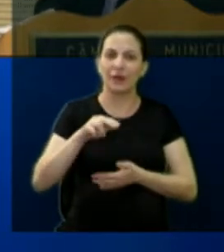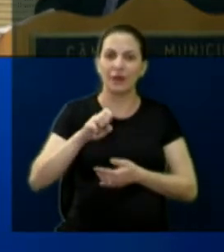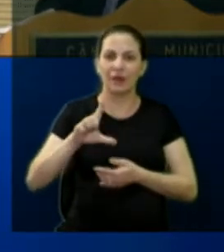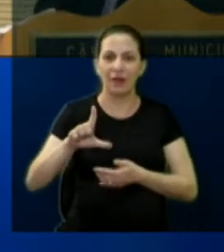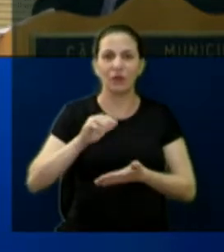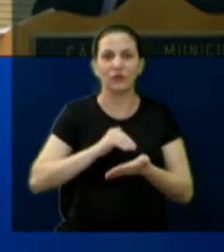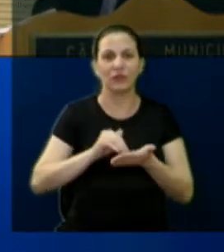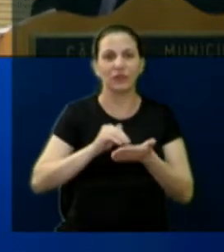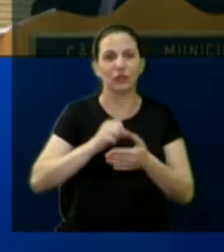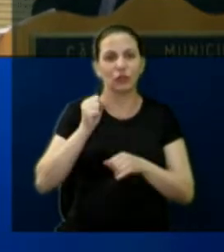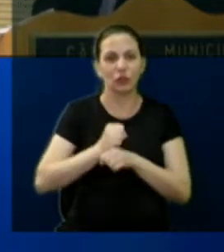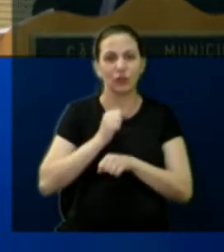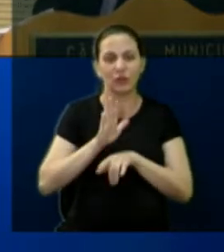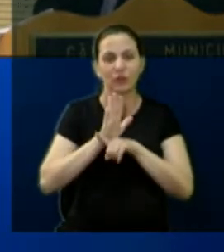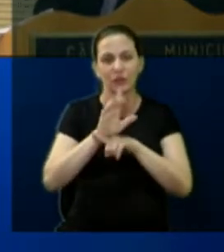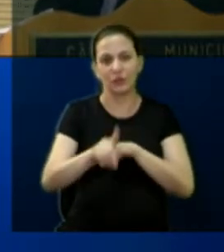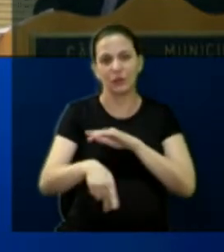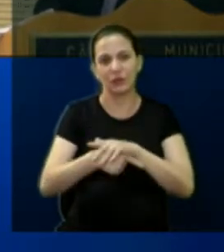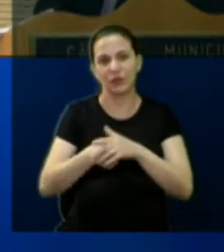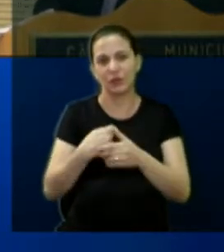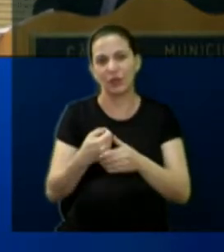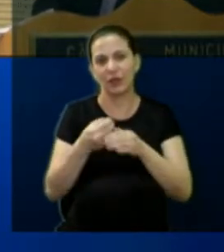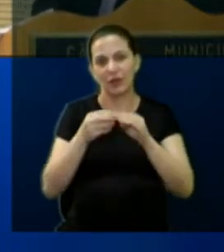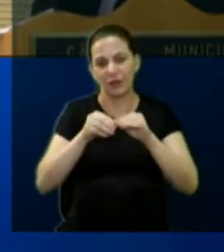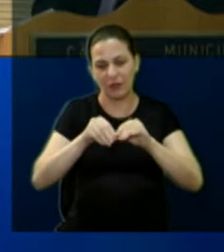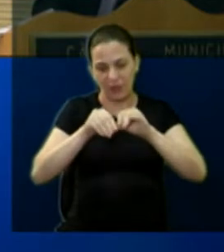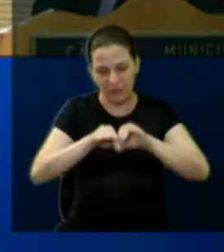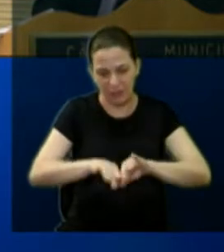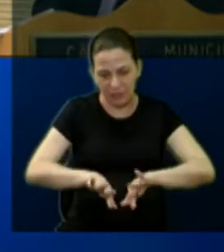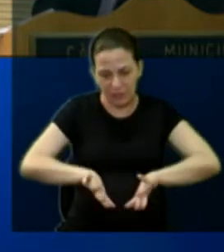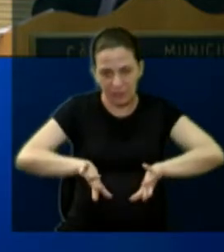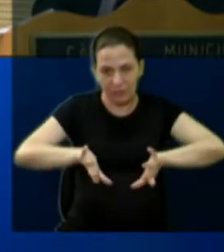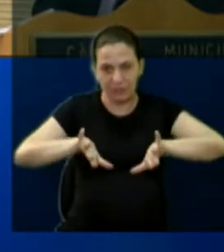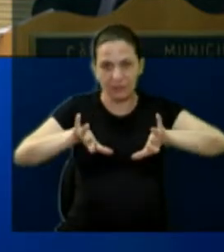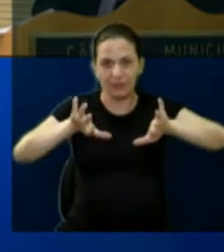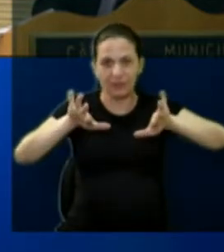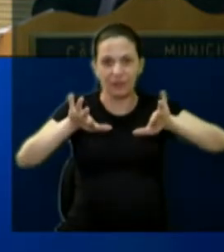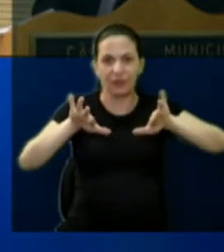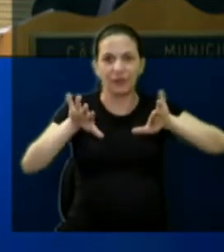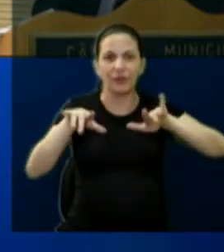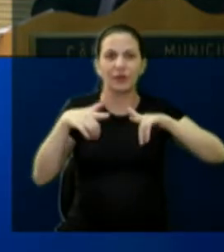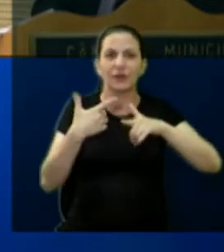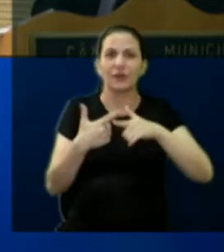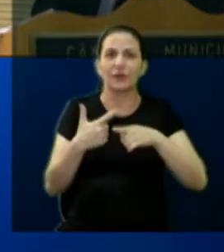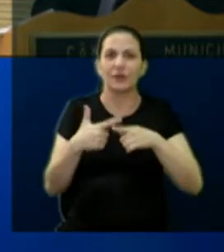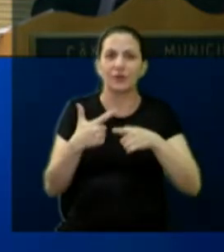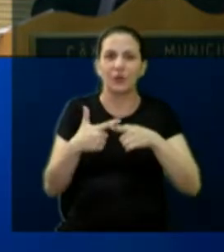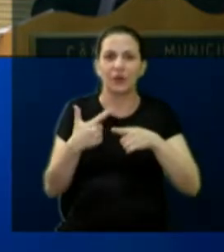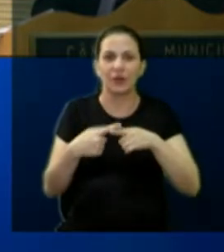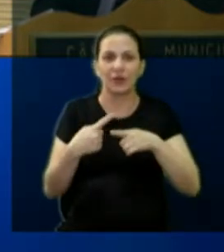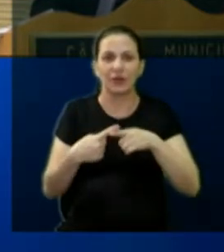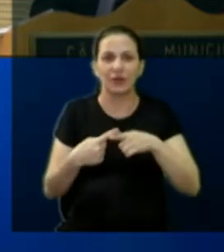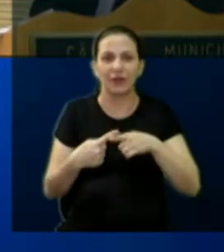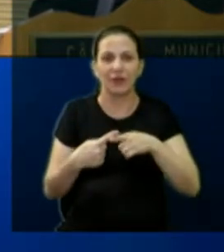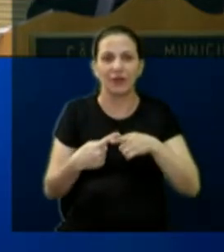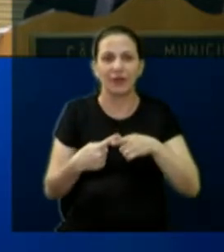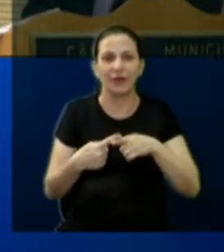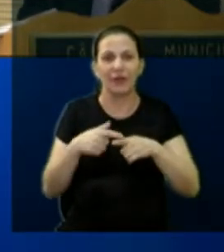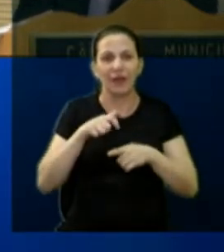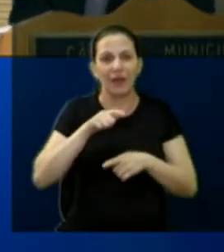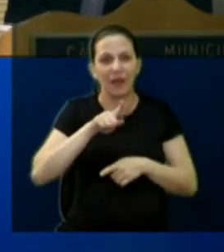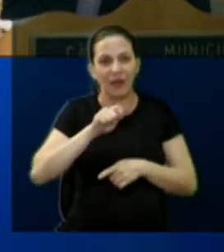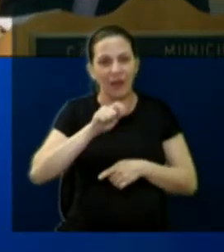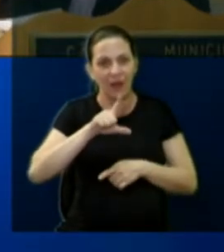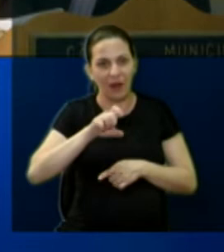Obras e Serviços, com toda essa erosão, e a galeria ali com ameaça de romper e cair.